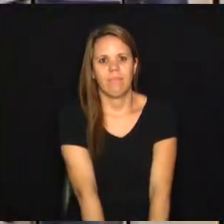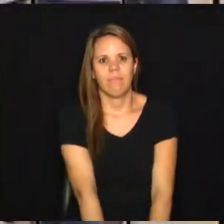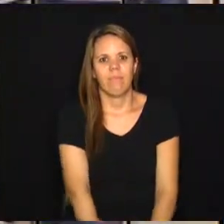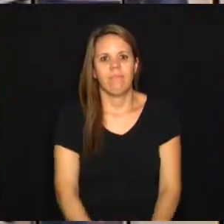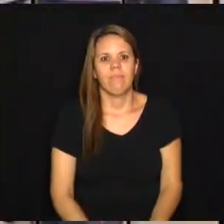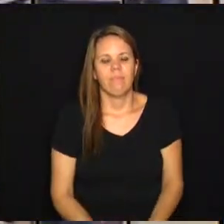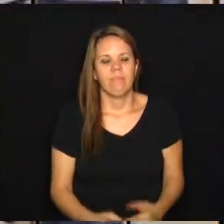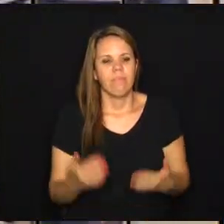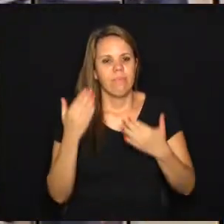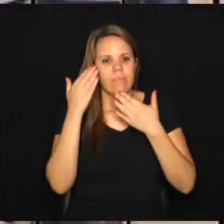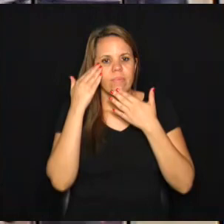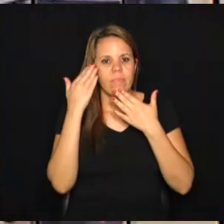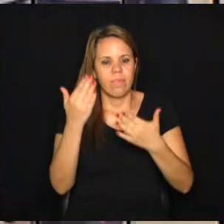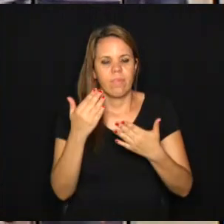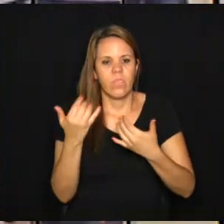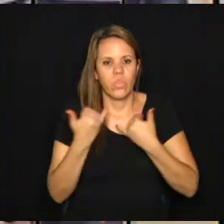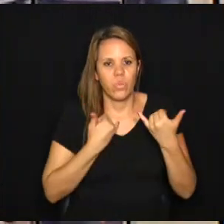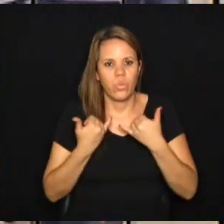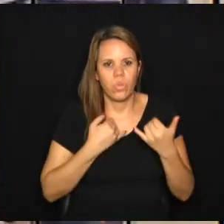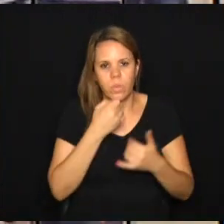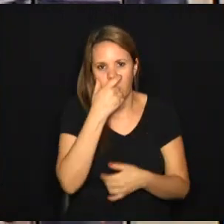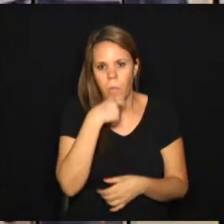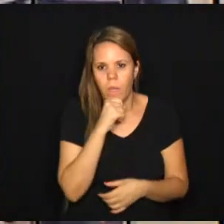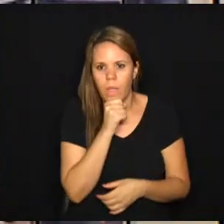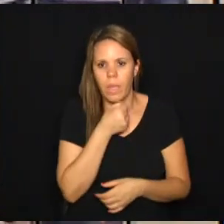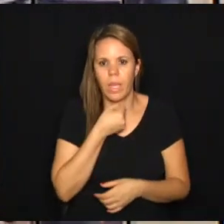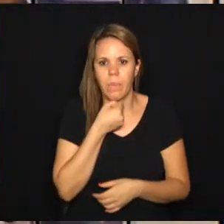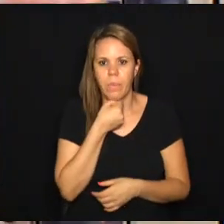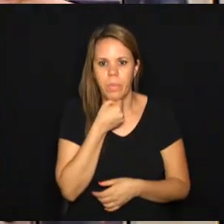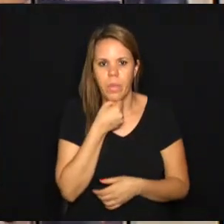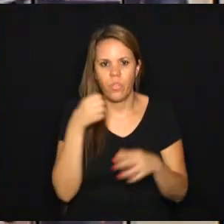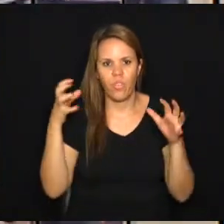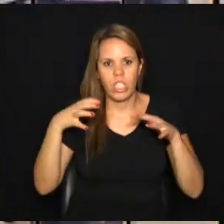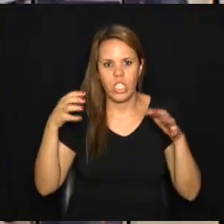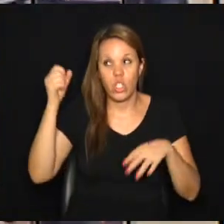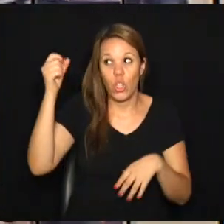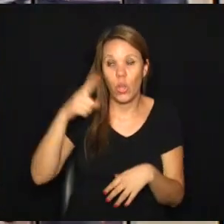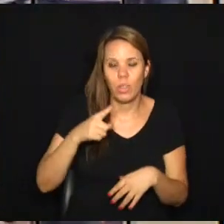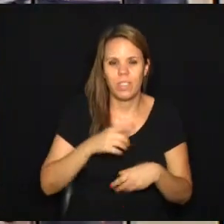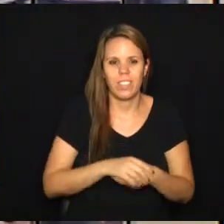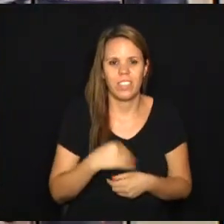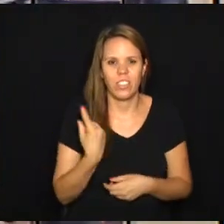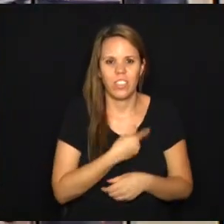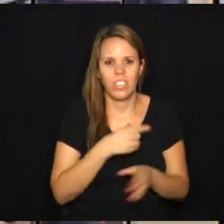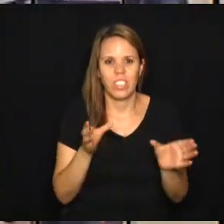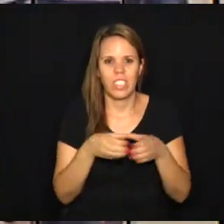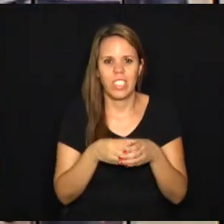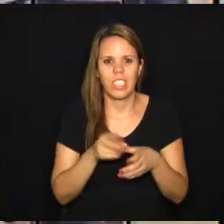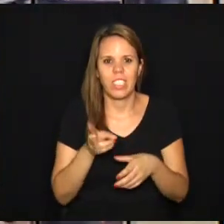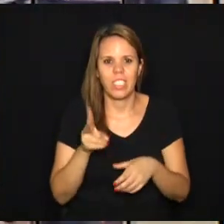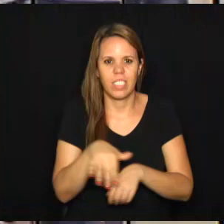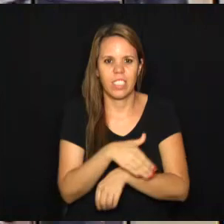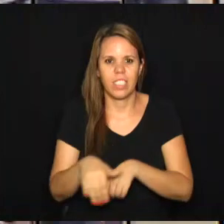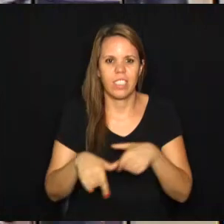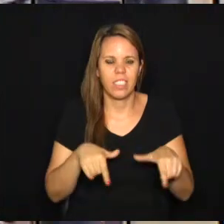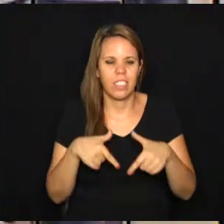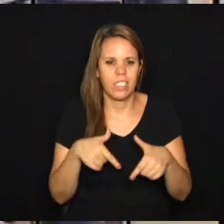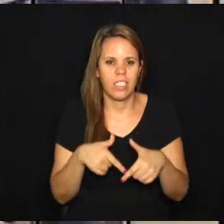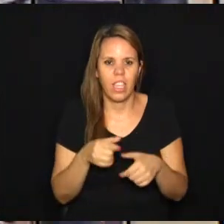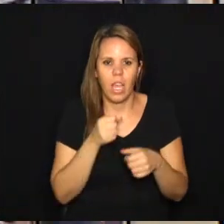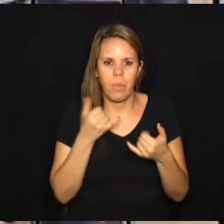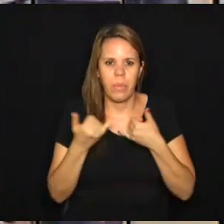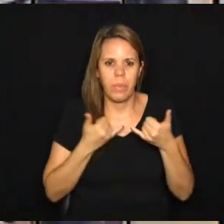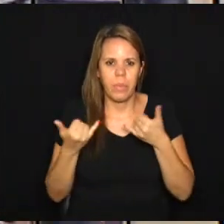Muito obrigado pelas informações, Rubens Morelli. Faça chuva, faça sol. Nossa equipe sempre na rua com as informações,